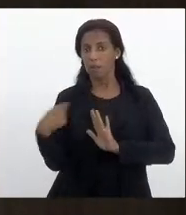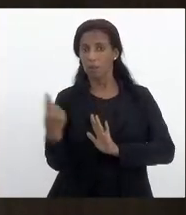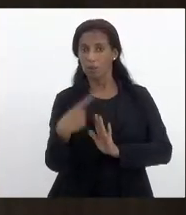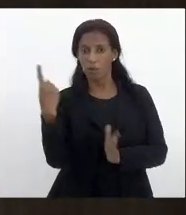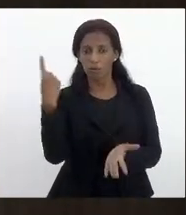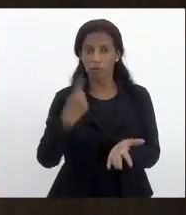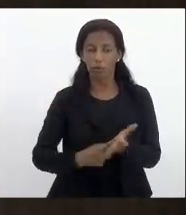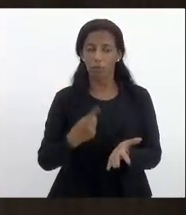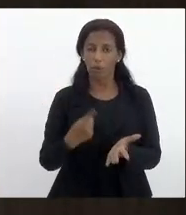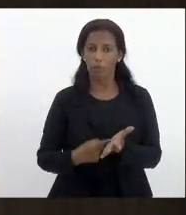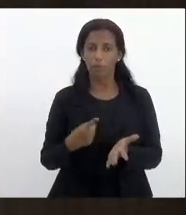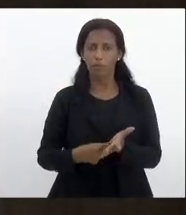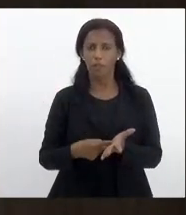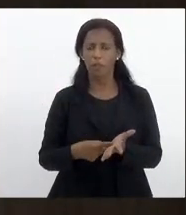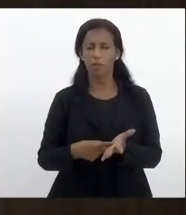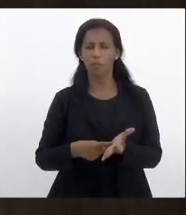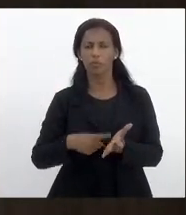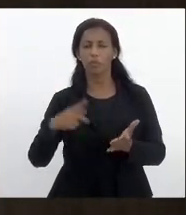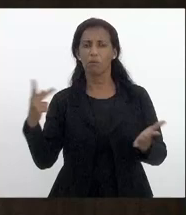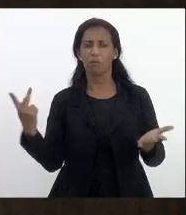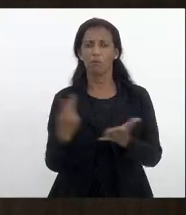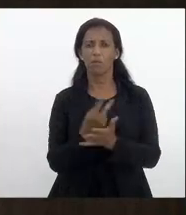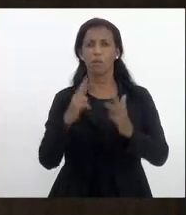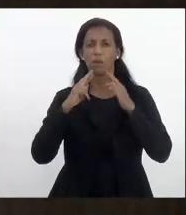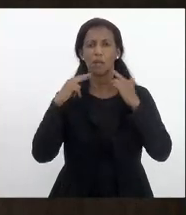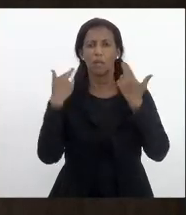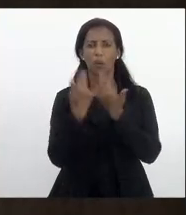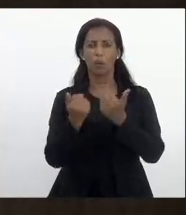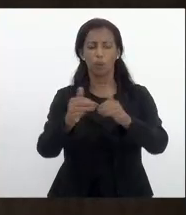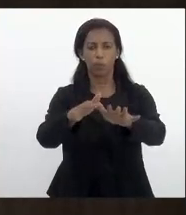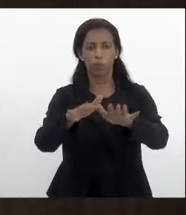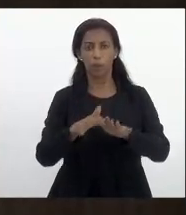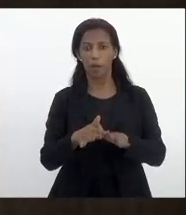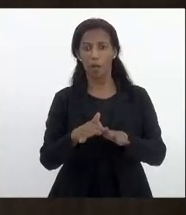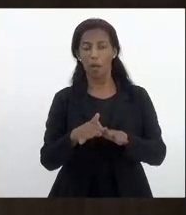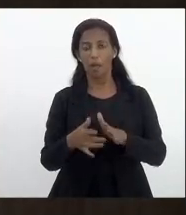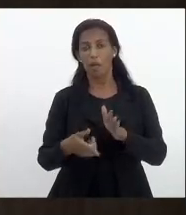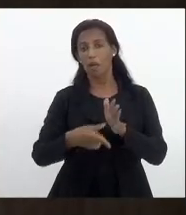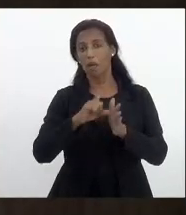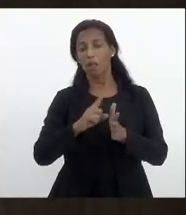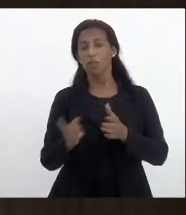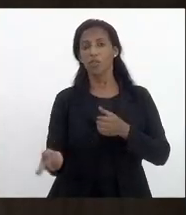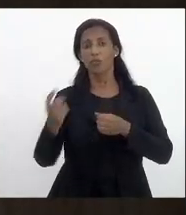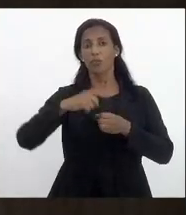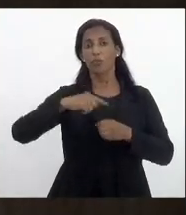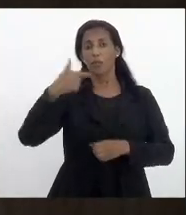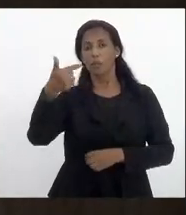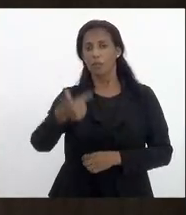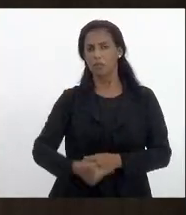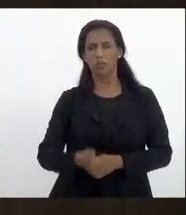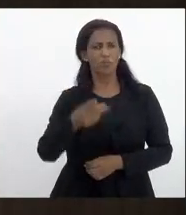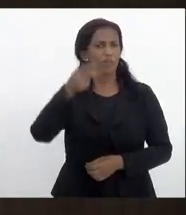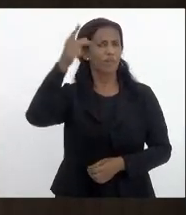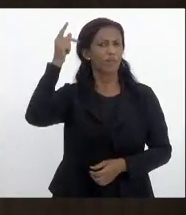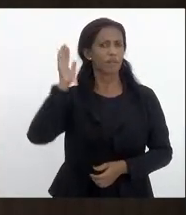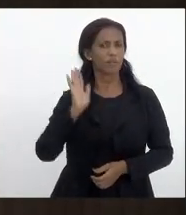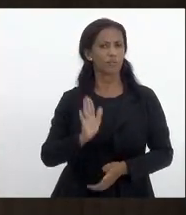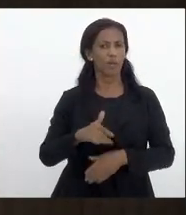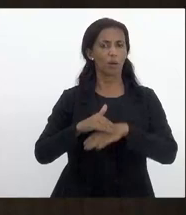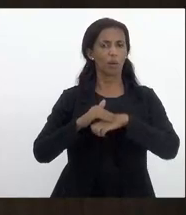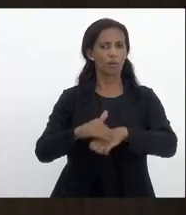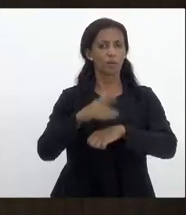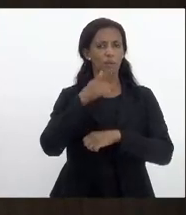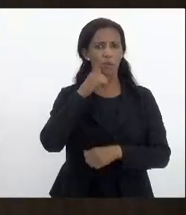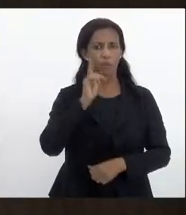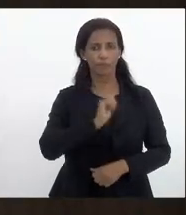que faríamos uma audiência pública antes de voltar em segunda isso já faz muito tempo conversei com o deputado André Siliano